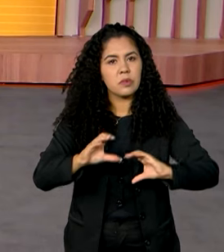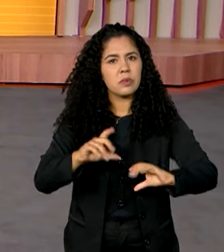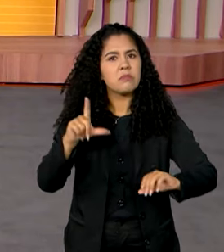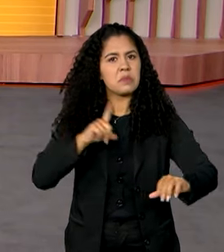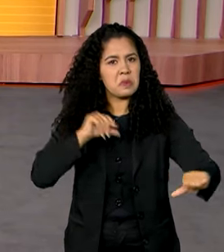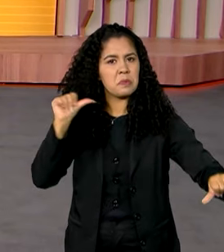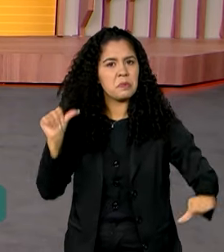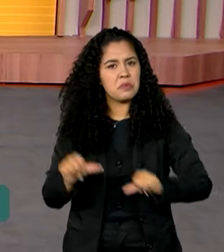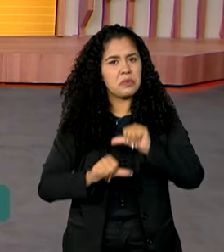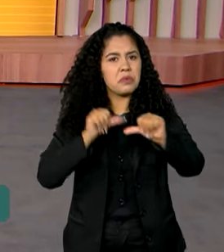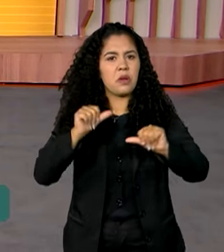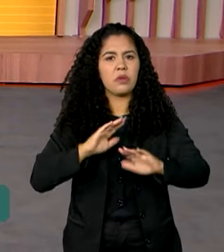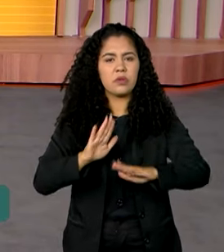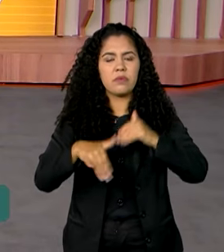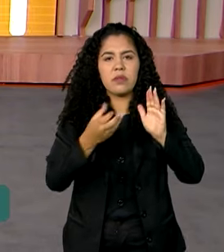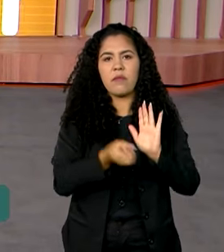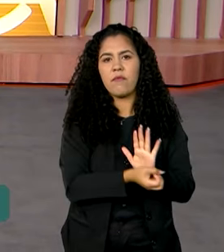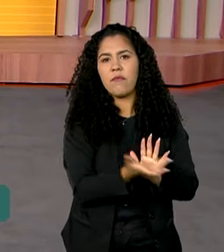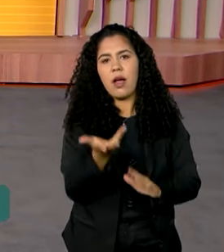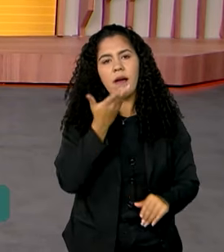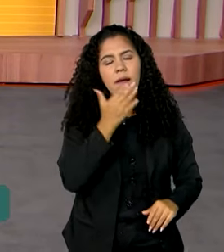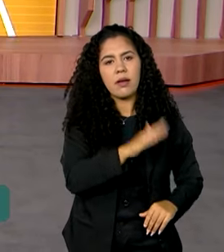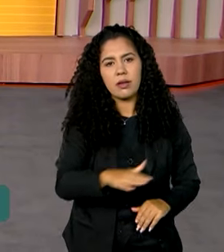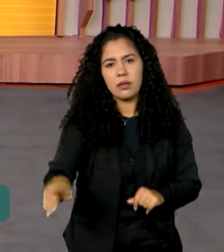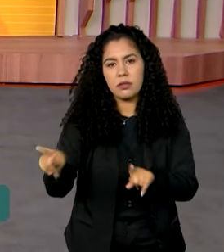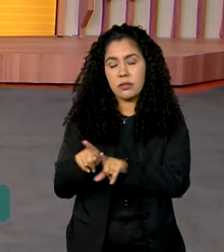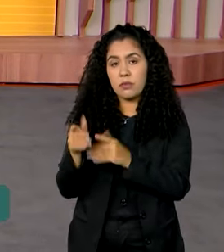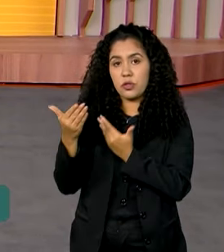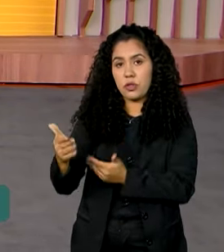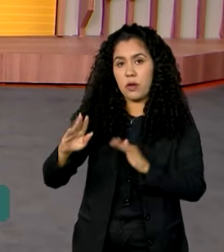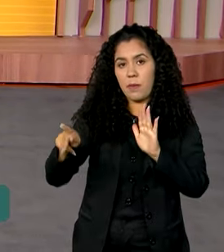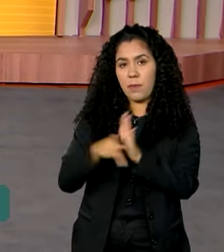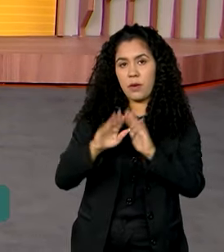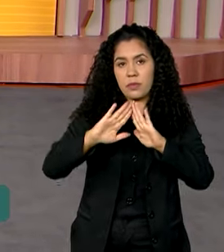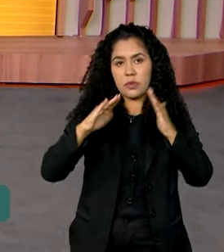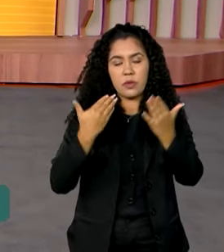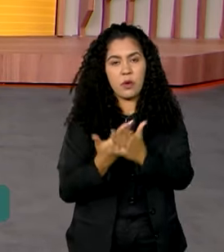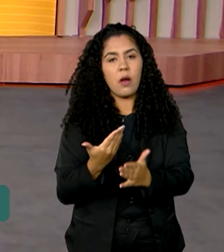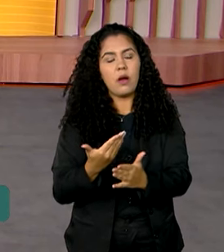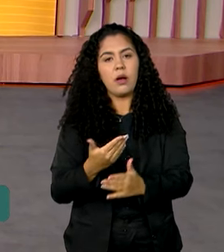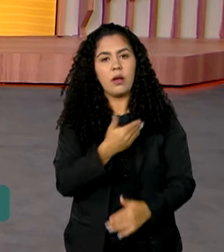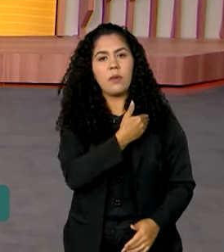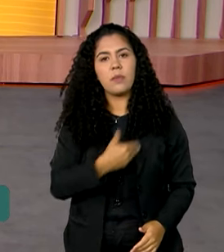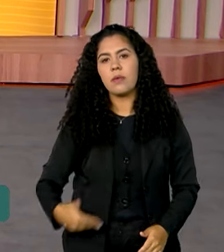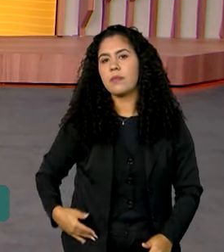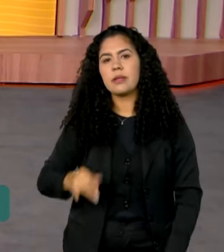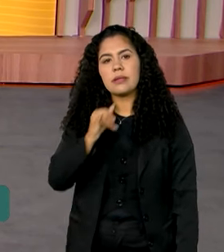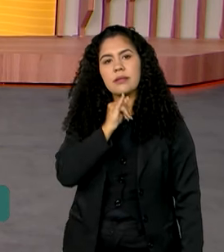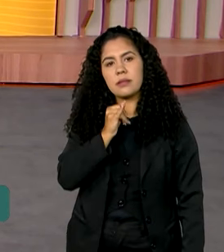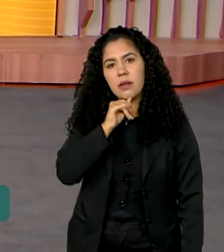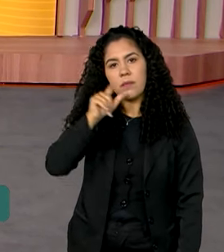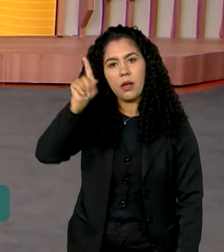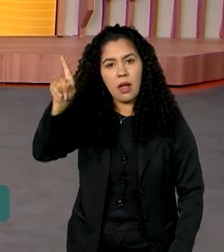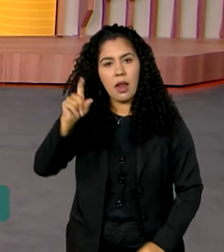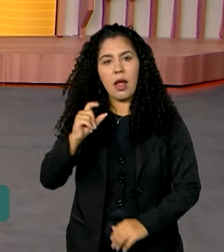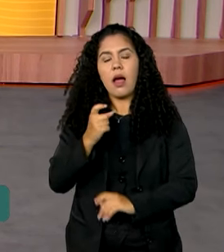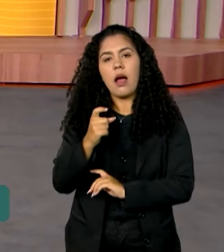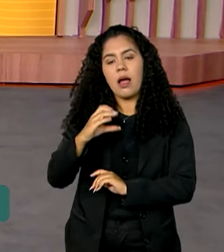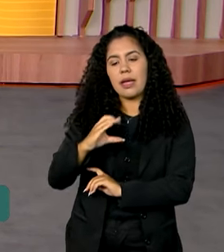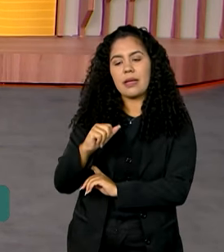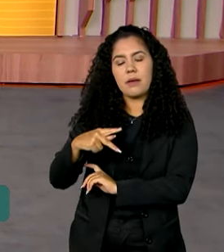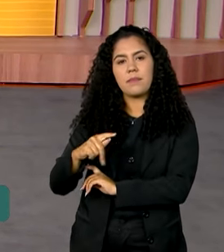no desenvolvimento de muitas crianças e jovens de escolas públicas. Em Campina Grande, por exemplo, oito estudantes